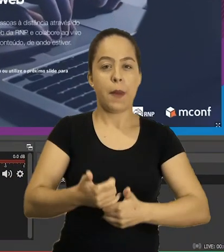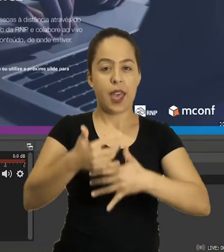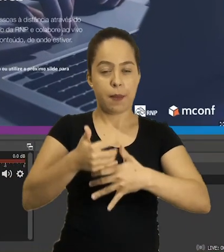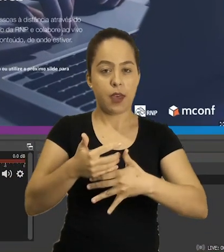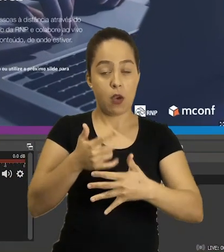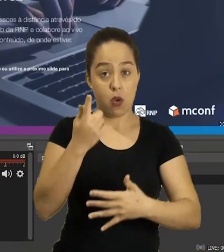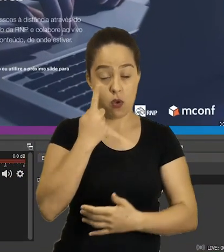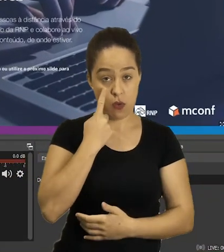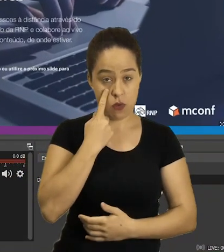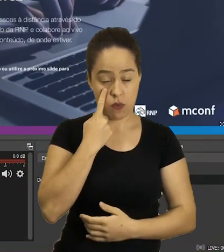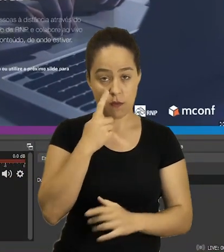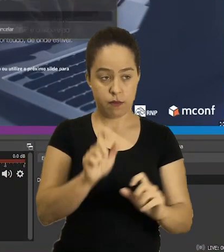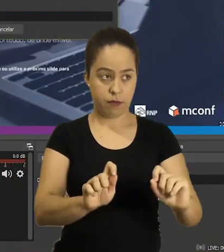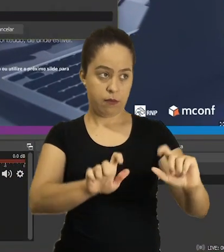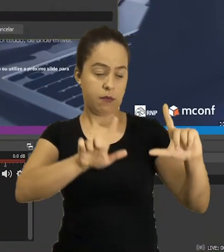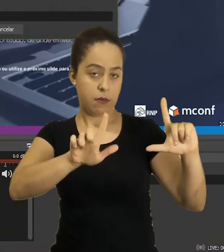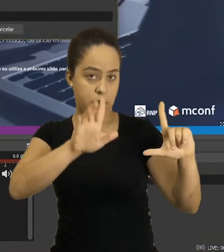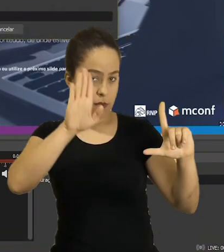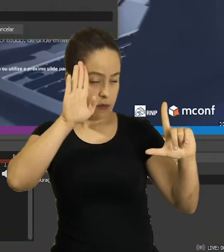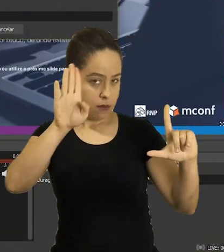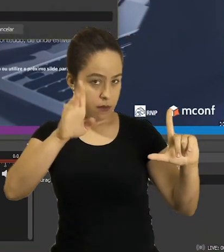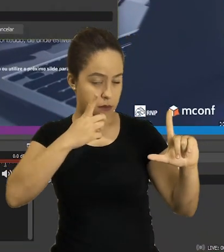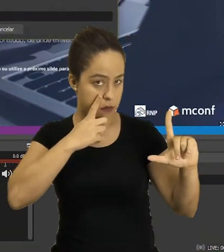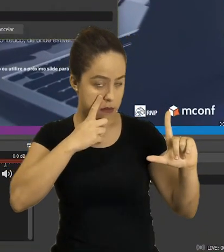Eu vou criar outra cena aqui.